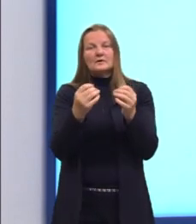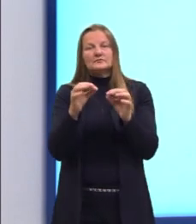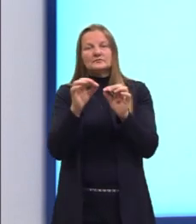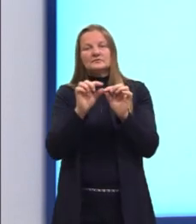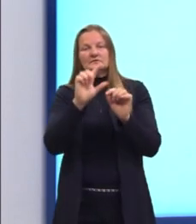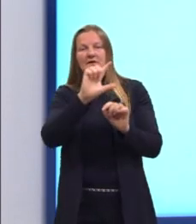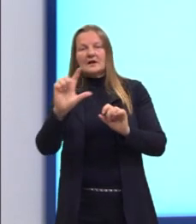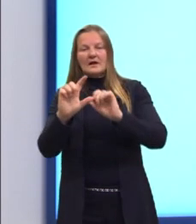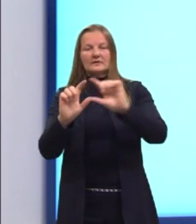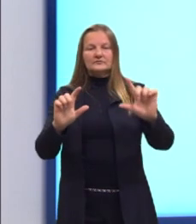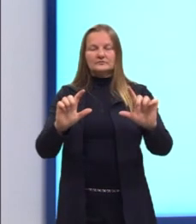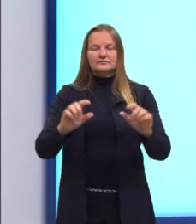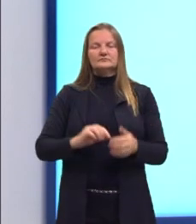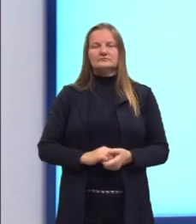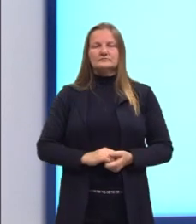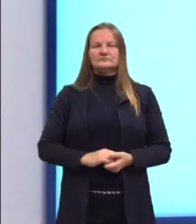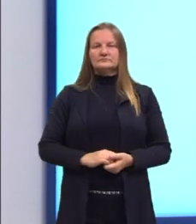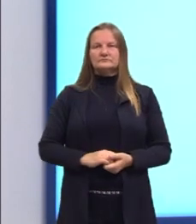lados da face.